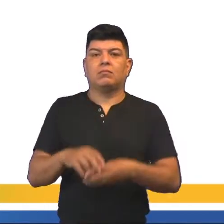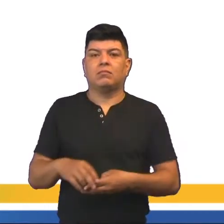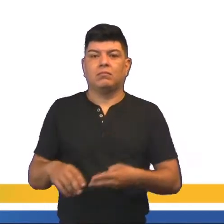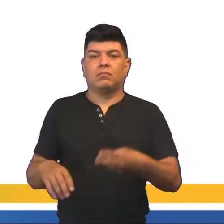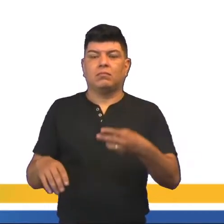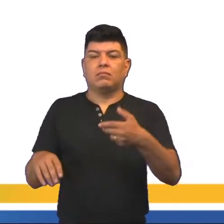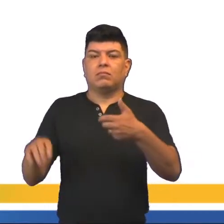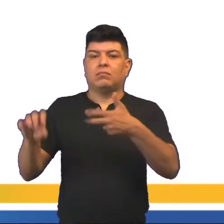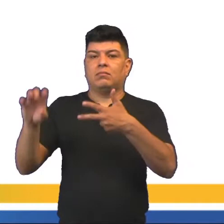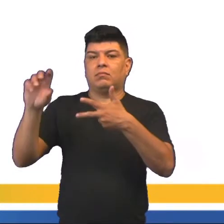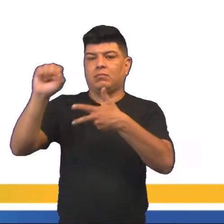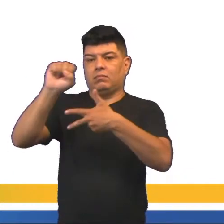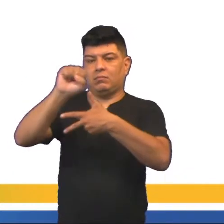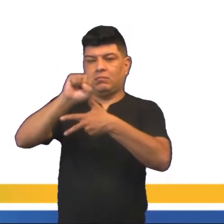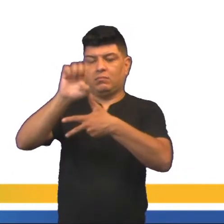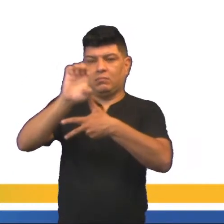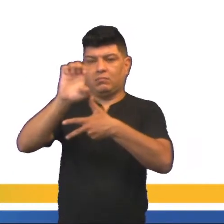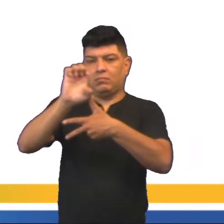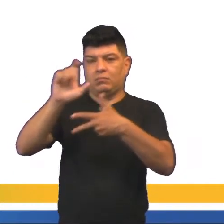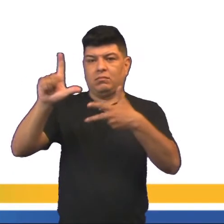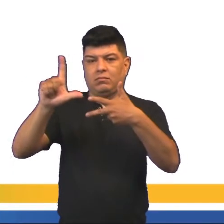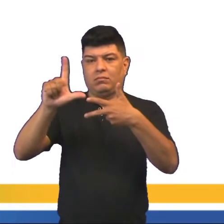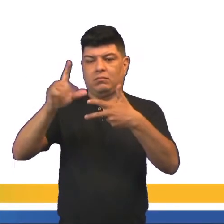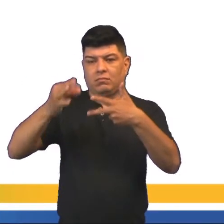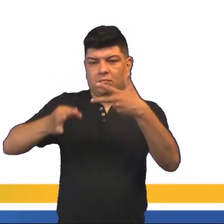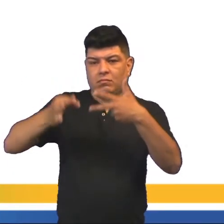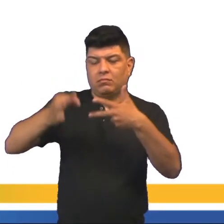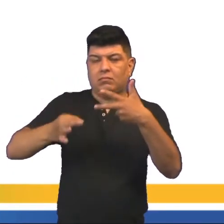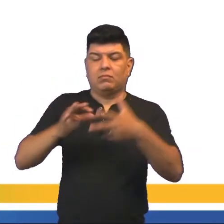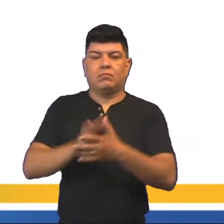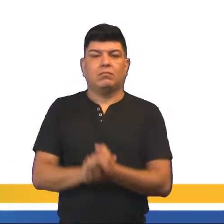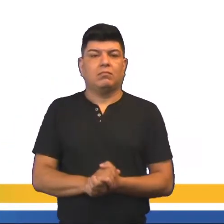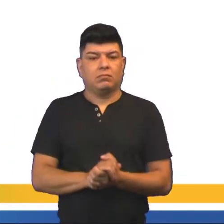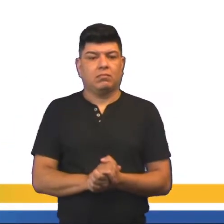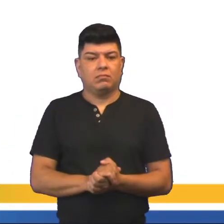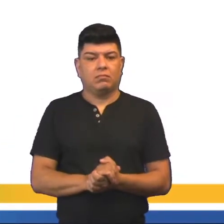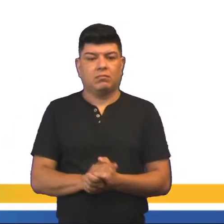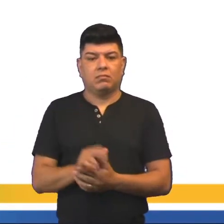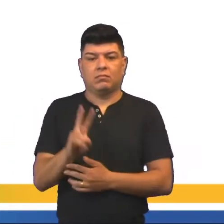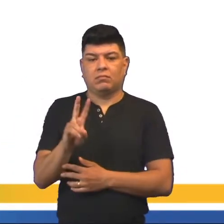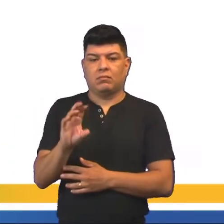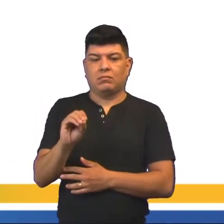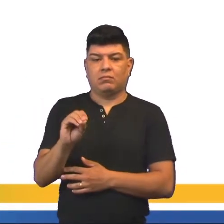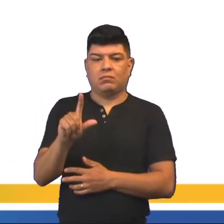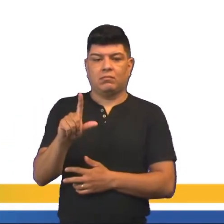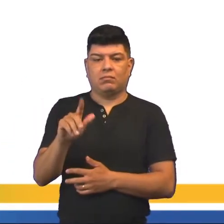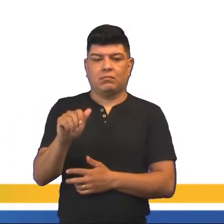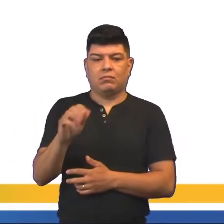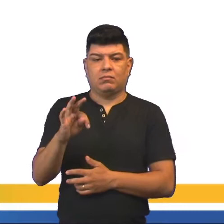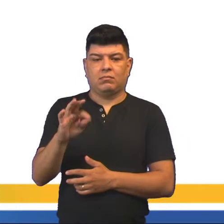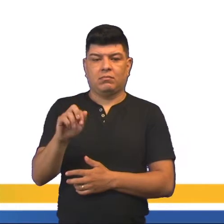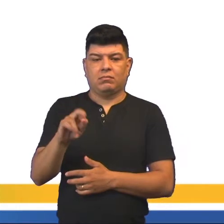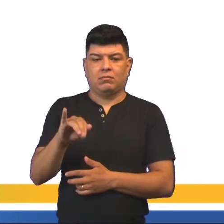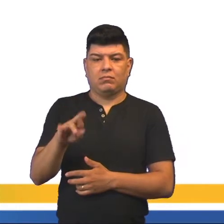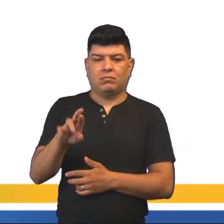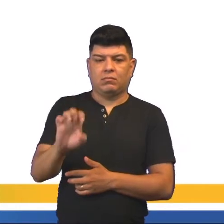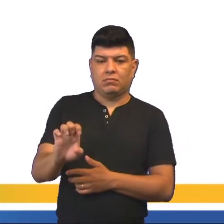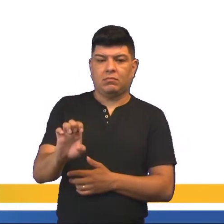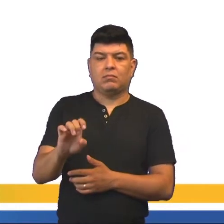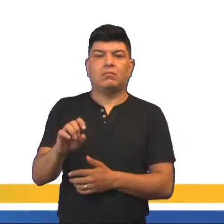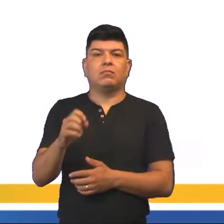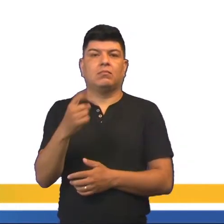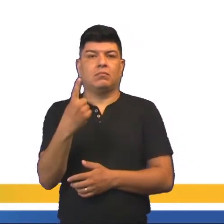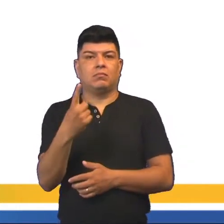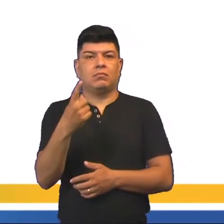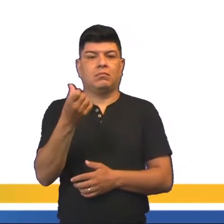executivo, legislativo e judiciário. O Voltaire, na defesa das liberdades civis,